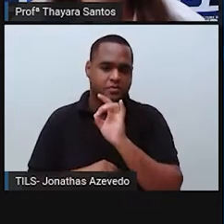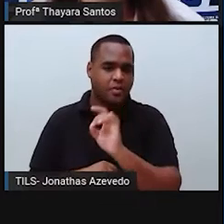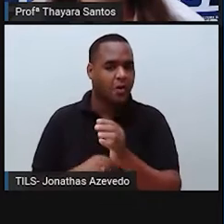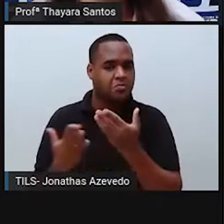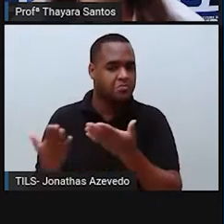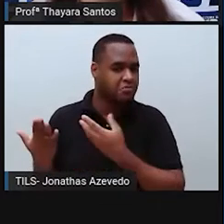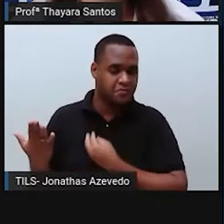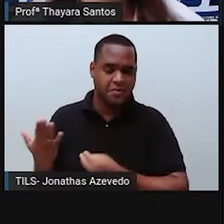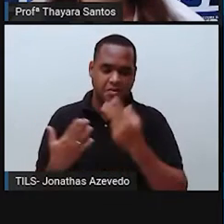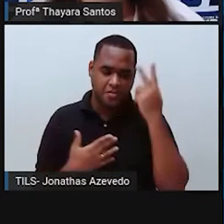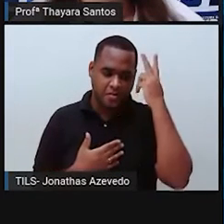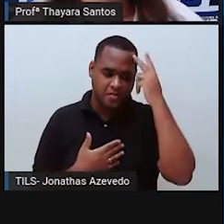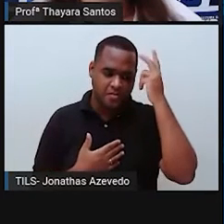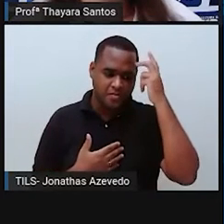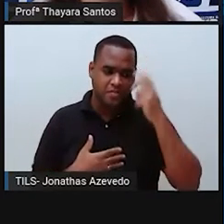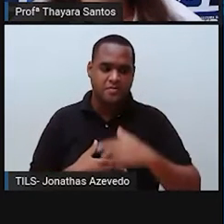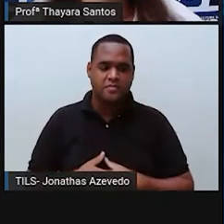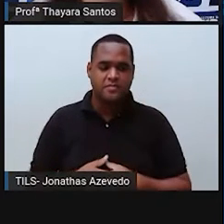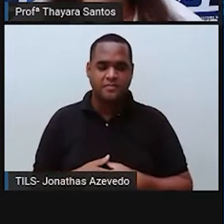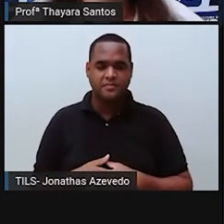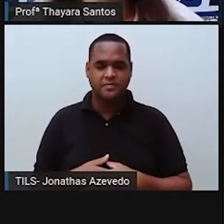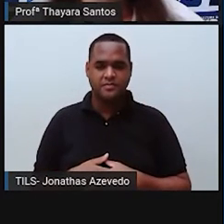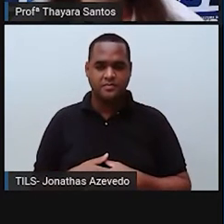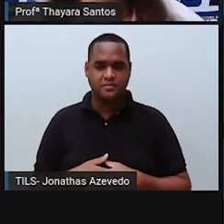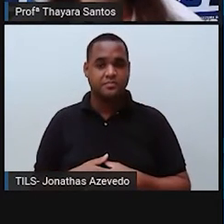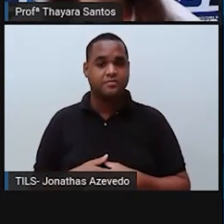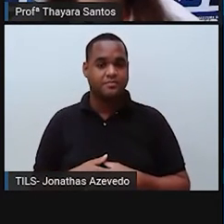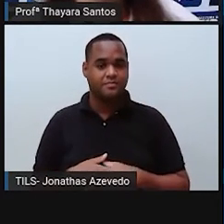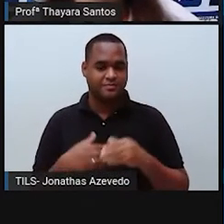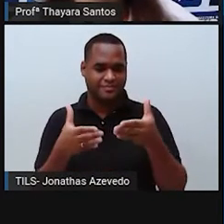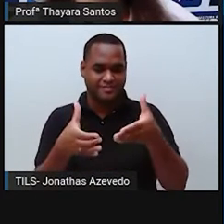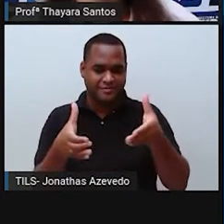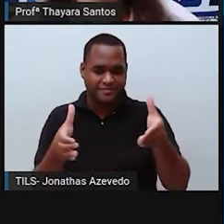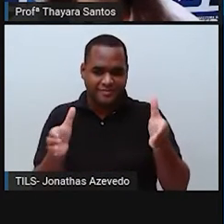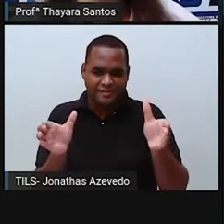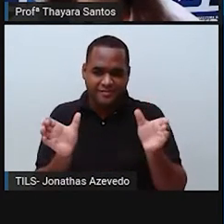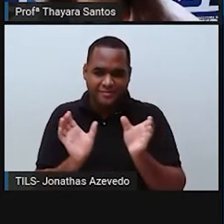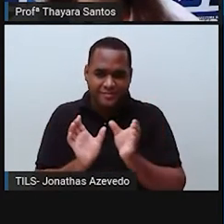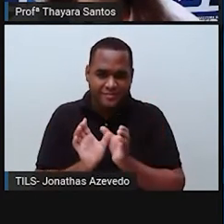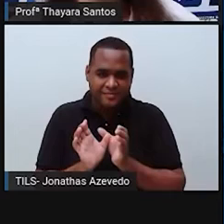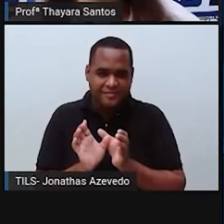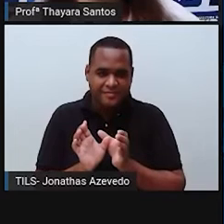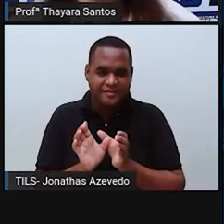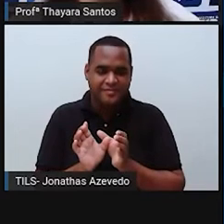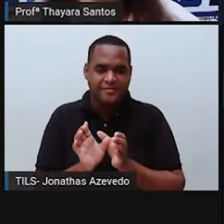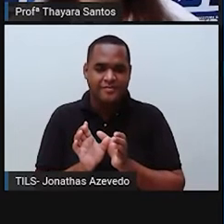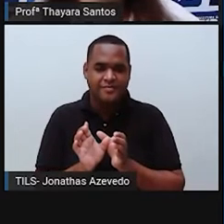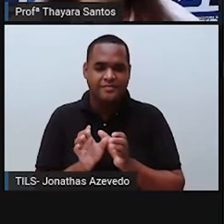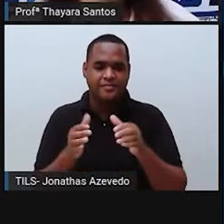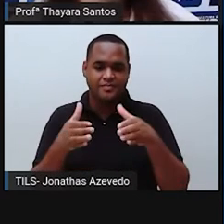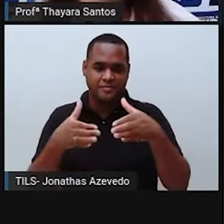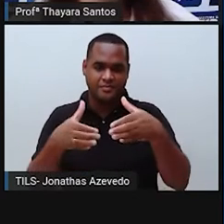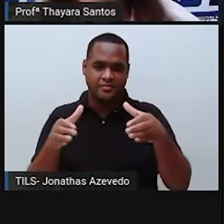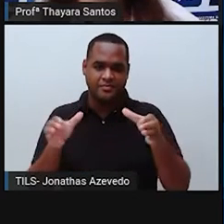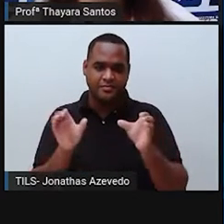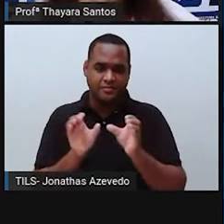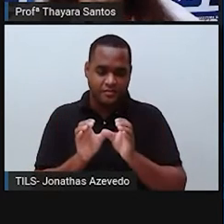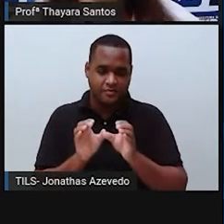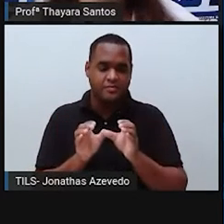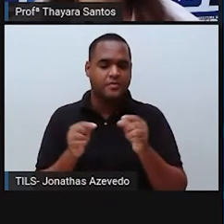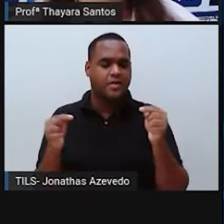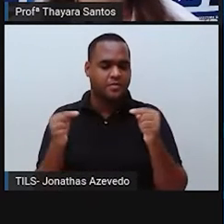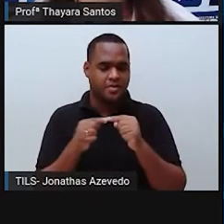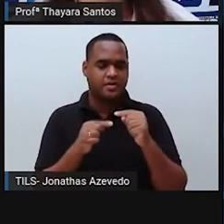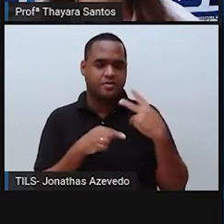lá naturalmente. Então, a Vitória regia, que é essa que eu coloquei para vocês verem. Essa planta aqui, que ela é muito